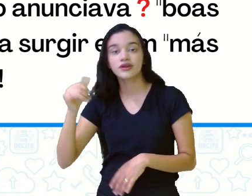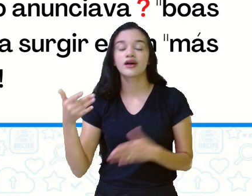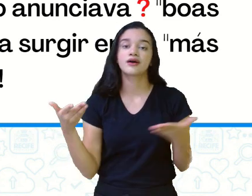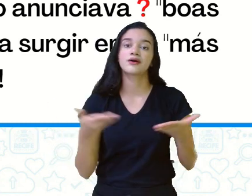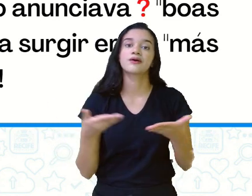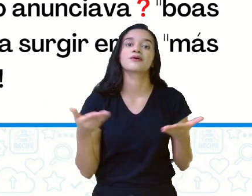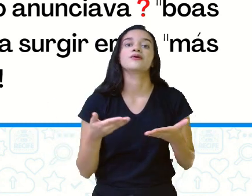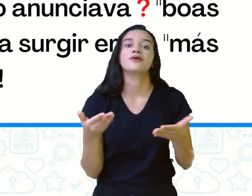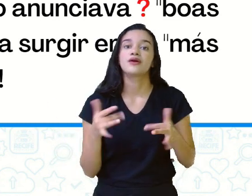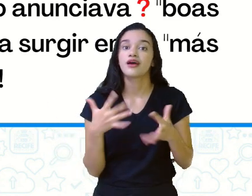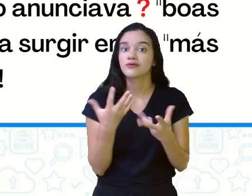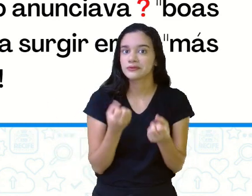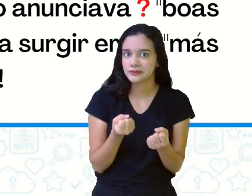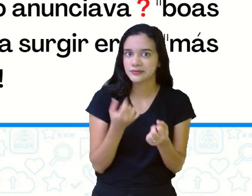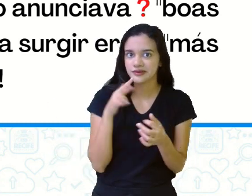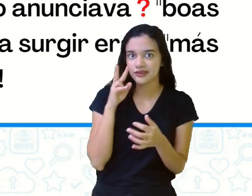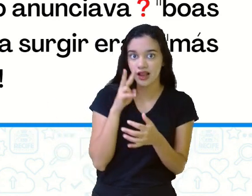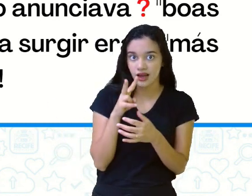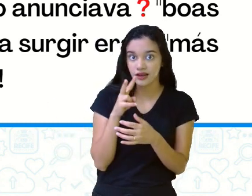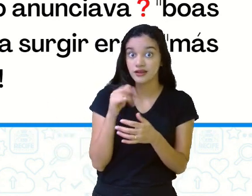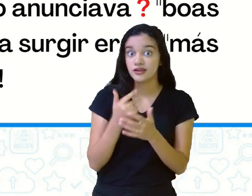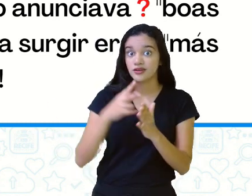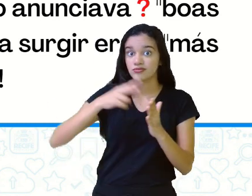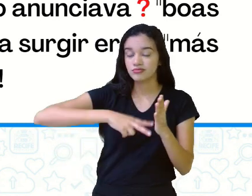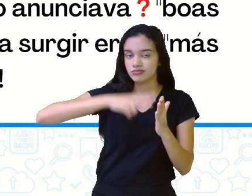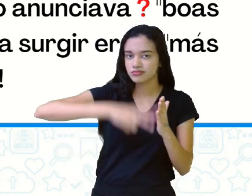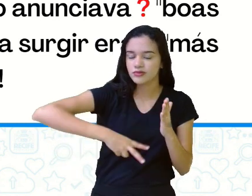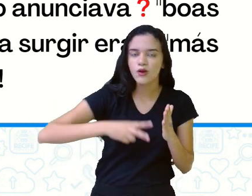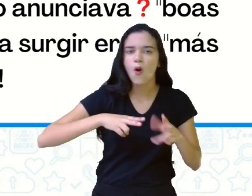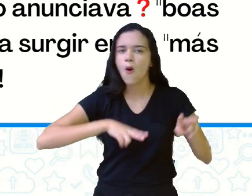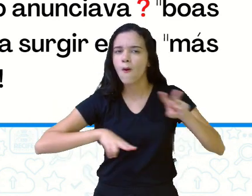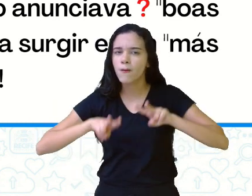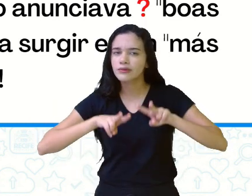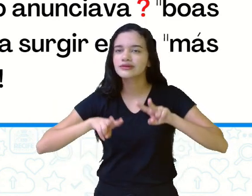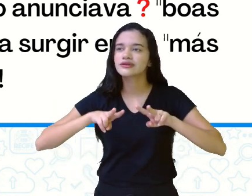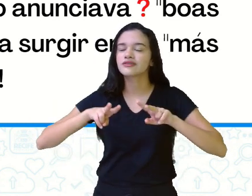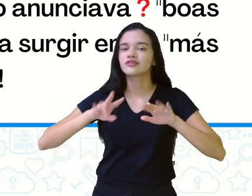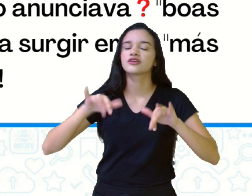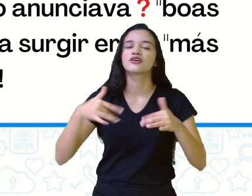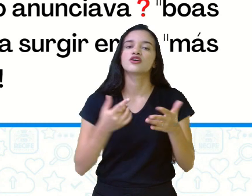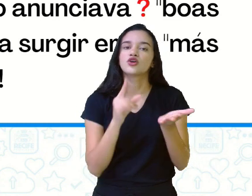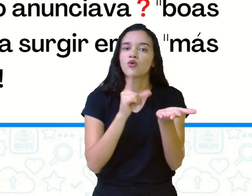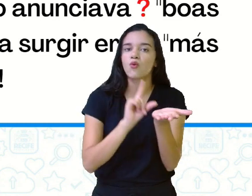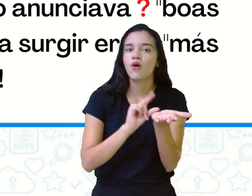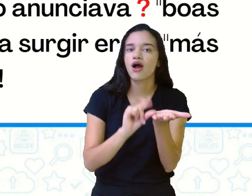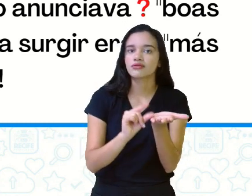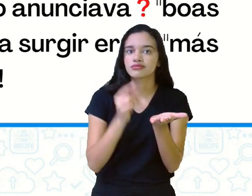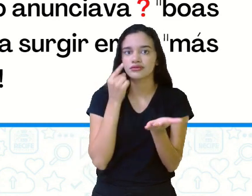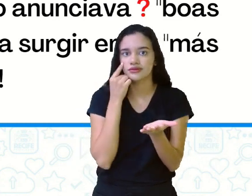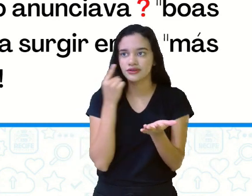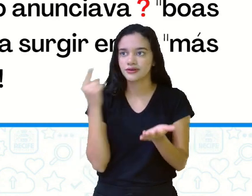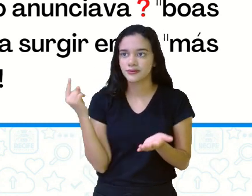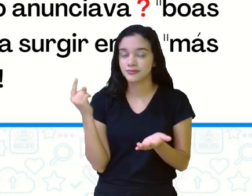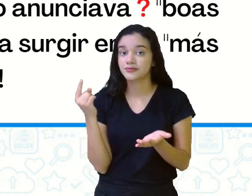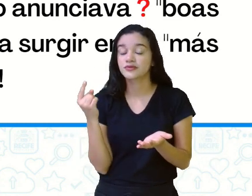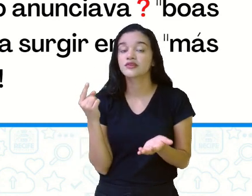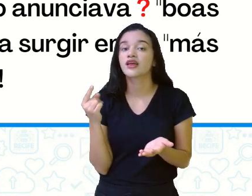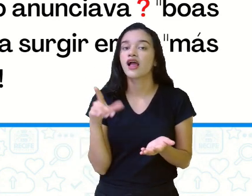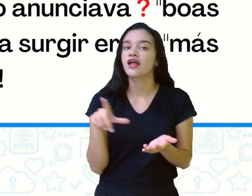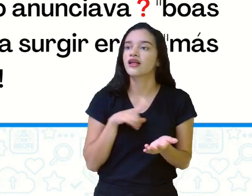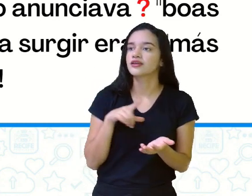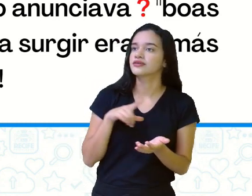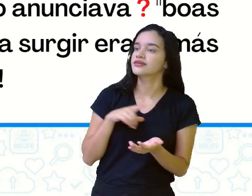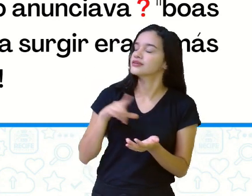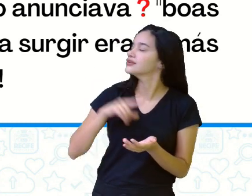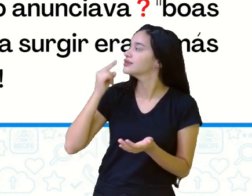ler aí um fragmento de texto. Observe que os artigos foram retirados. Tá aí, eu